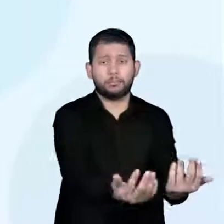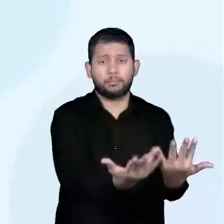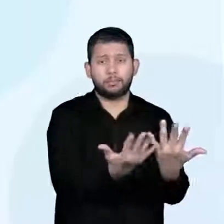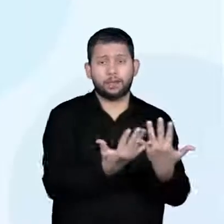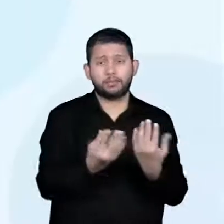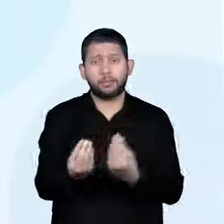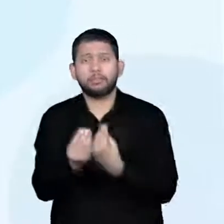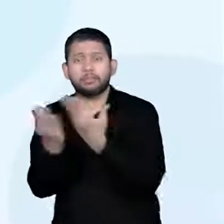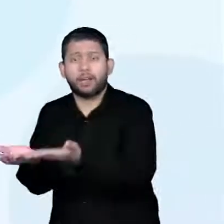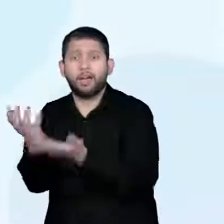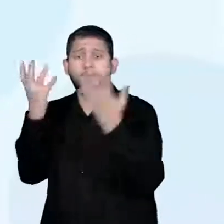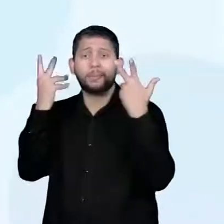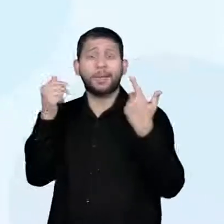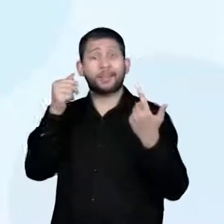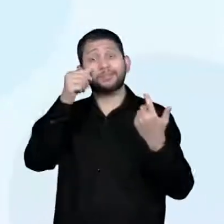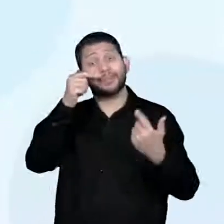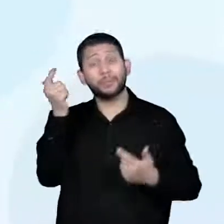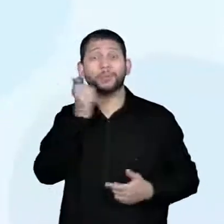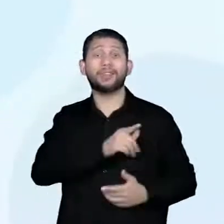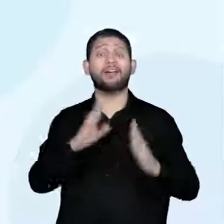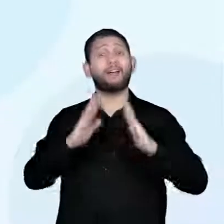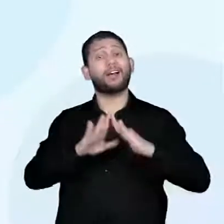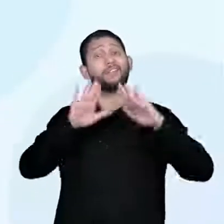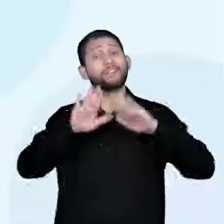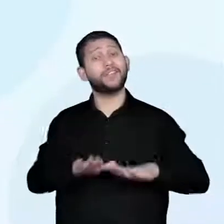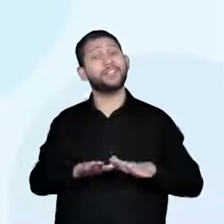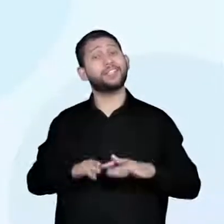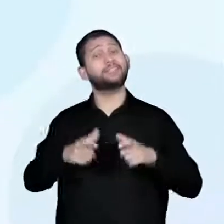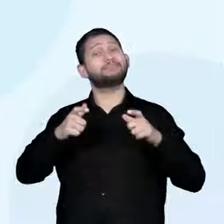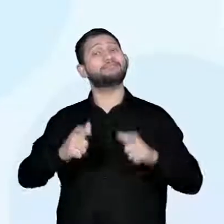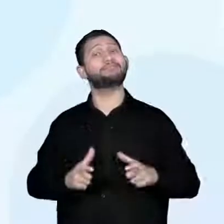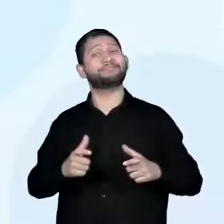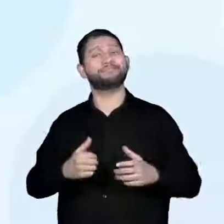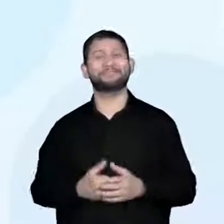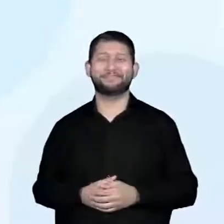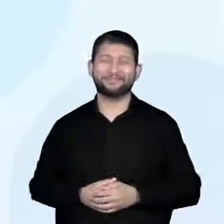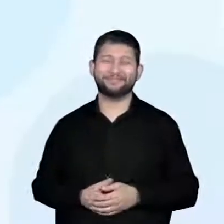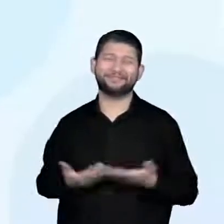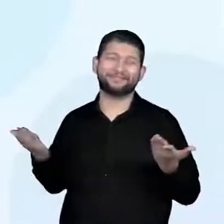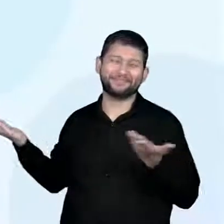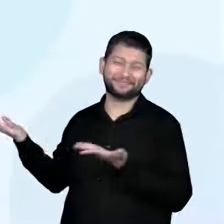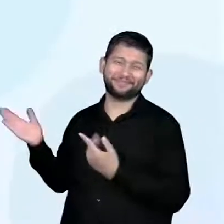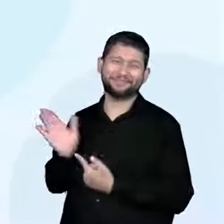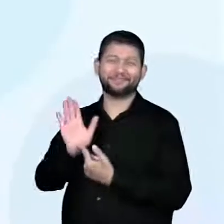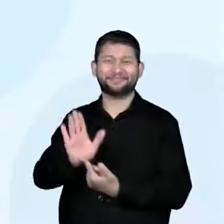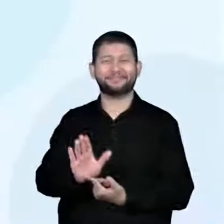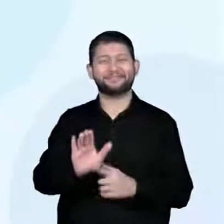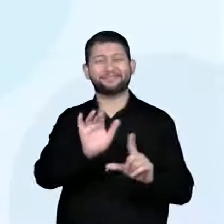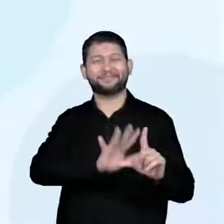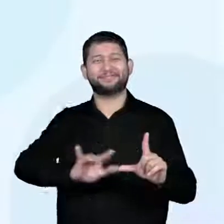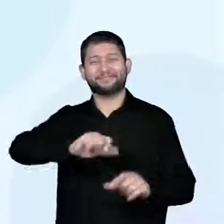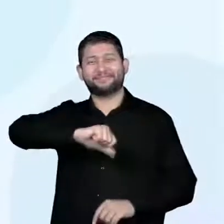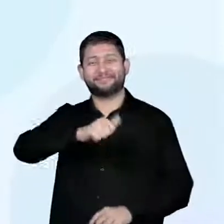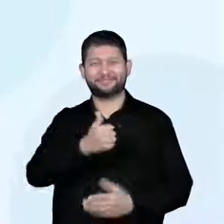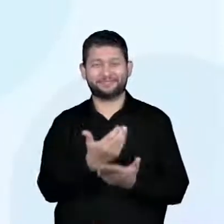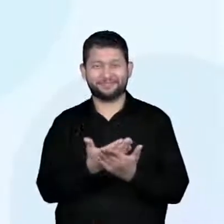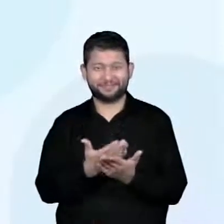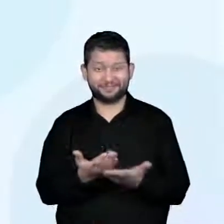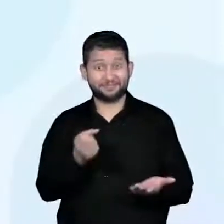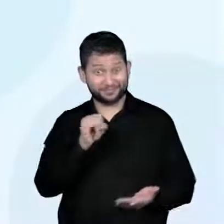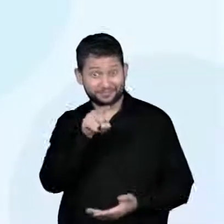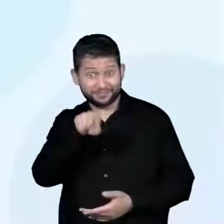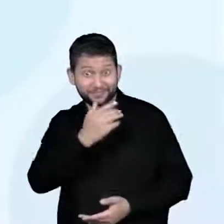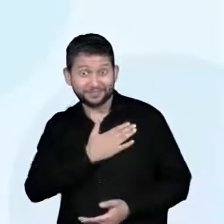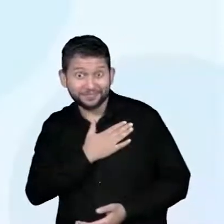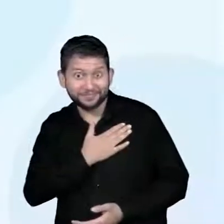Então, vou deixar aqui para vocês a avaliação da aula. Se você gostou e percebeu